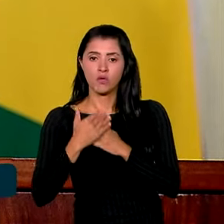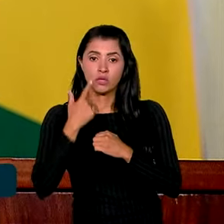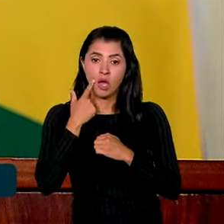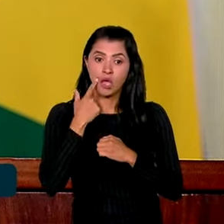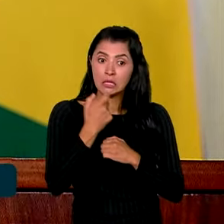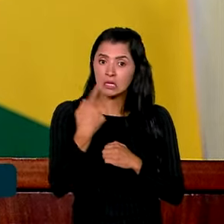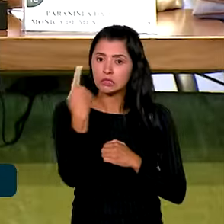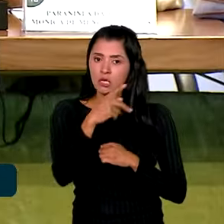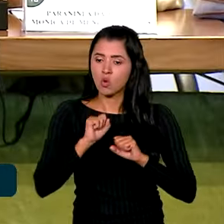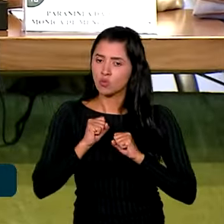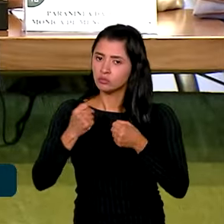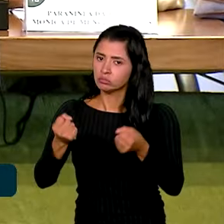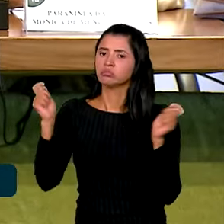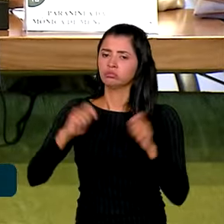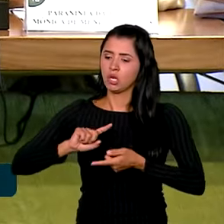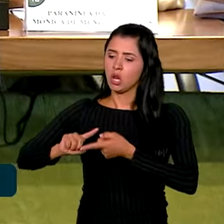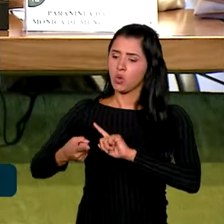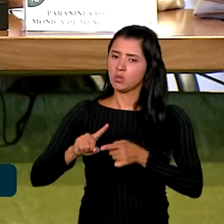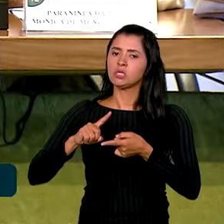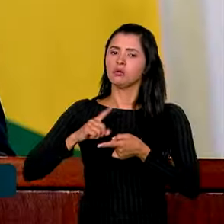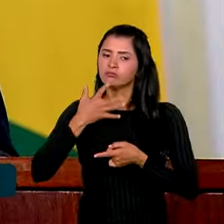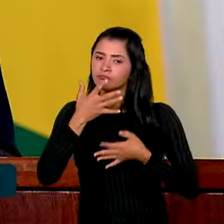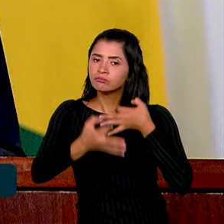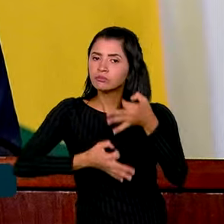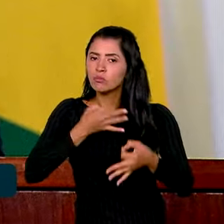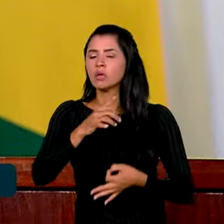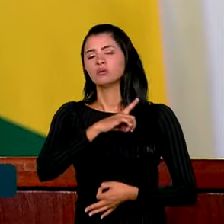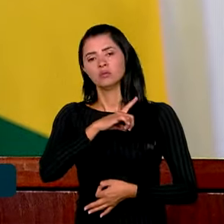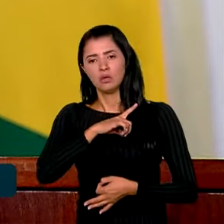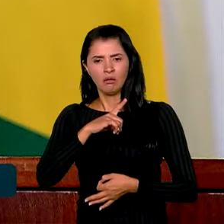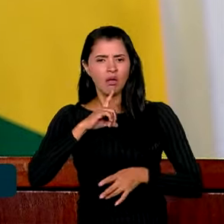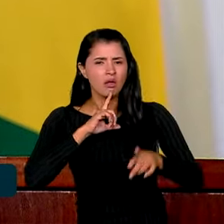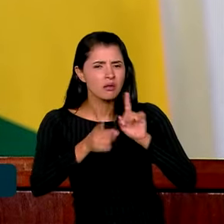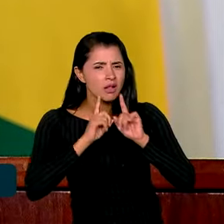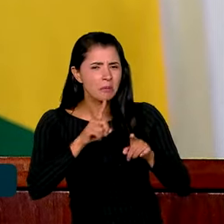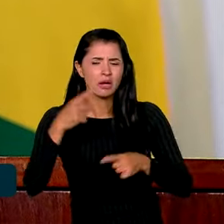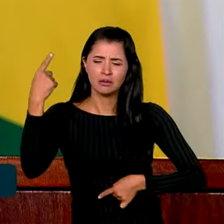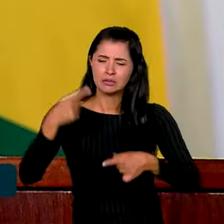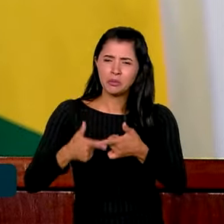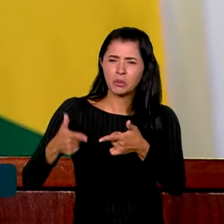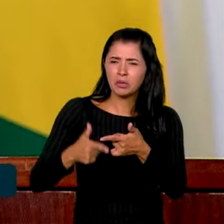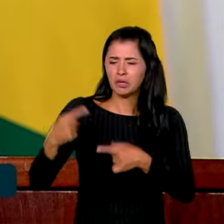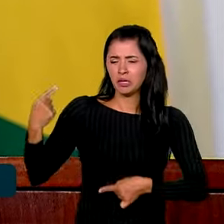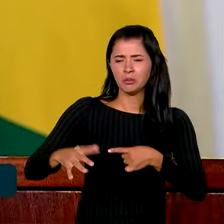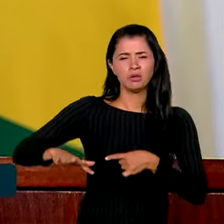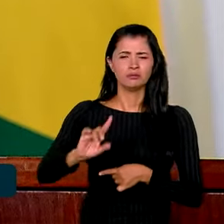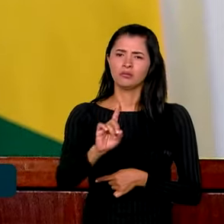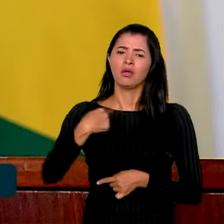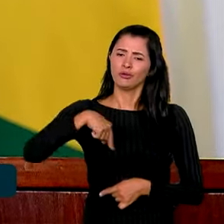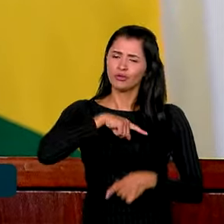interesses com capacidade de negociação e convencimento. Ao invés de reclamar dos problemas políticos, nós temos que ser